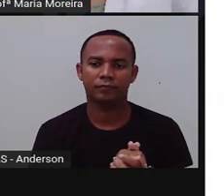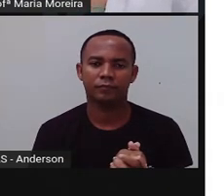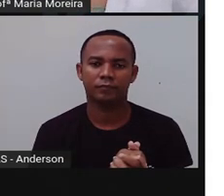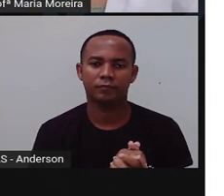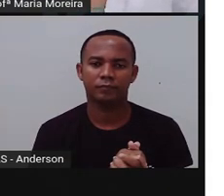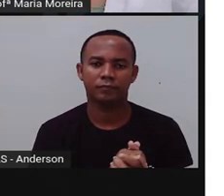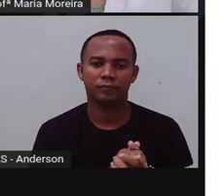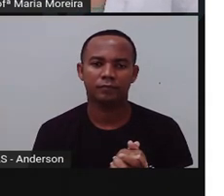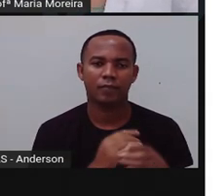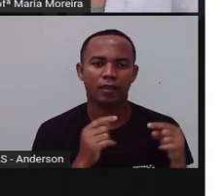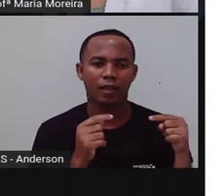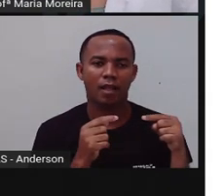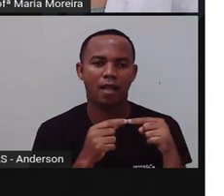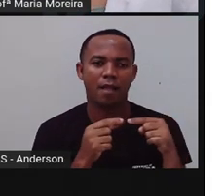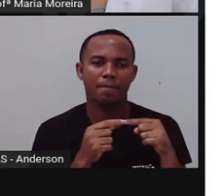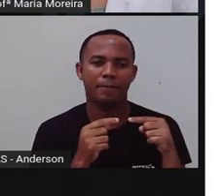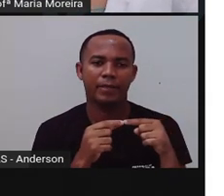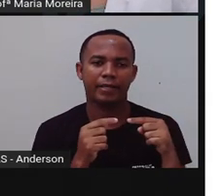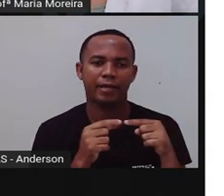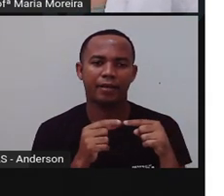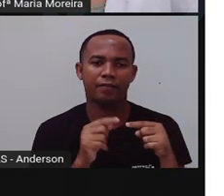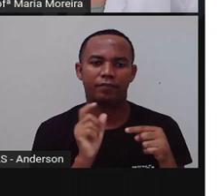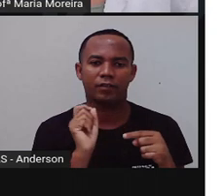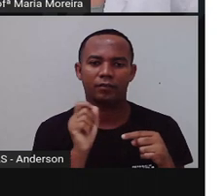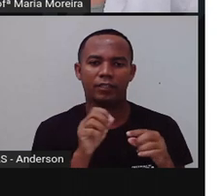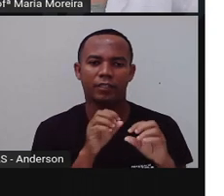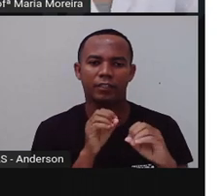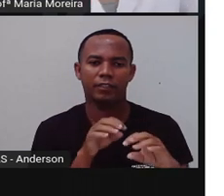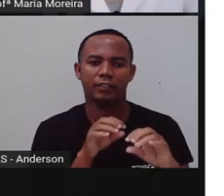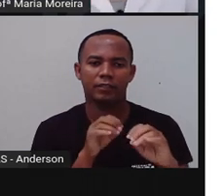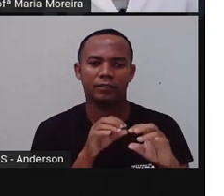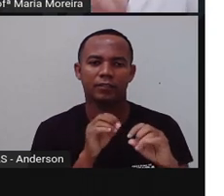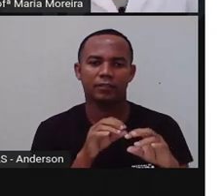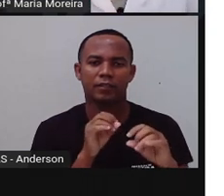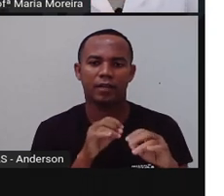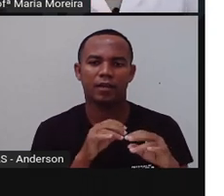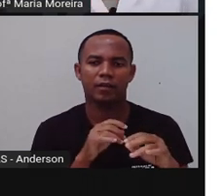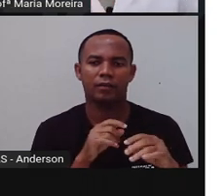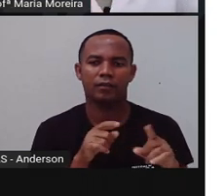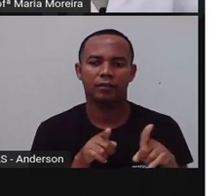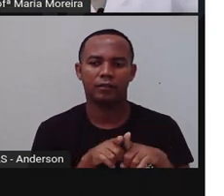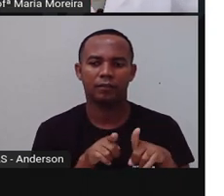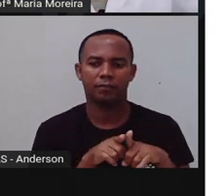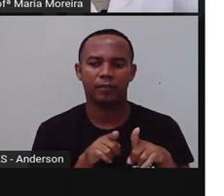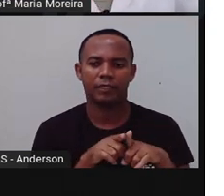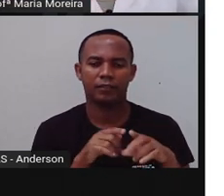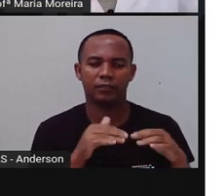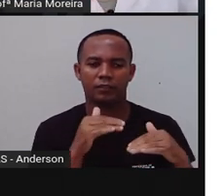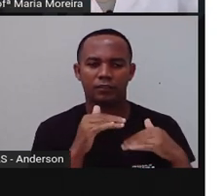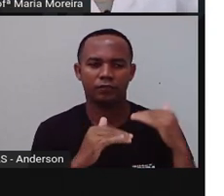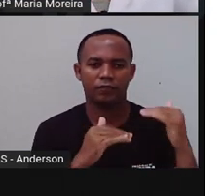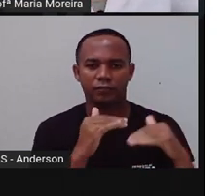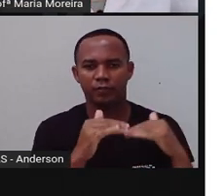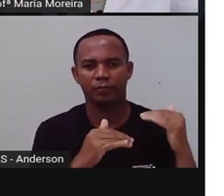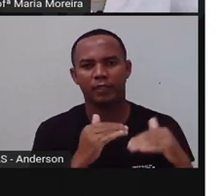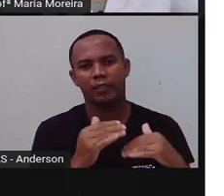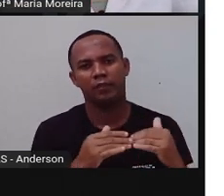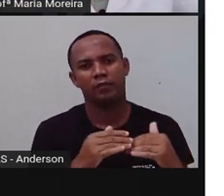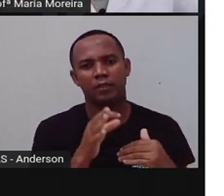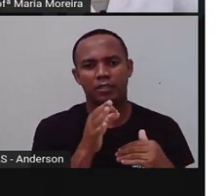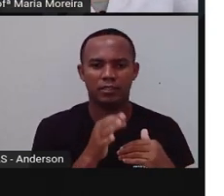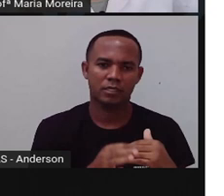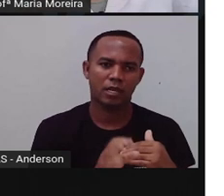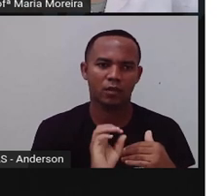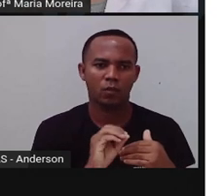O objetivo era educar completamente, né? Desde o desenvolvimento da ética, que é aquilo que é certo, o que é errado.